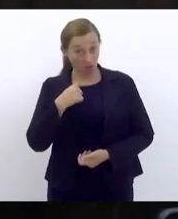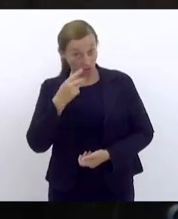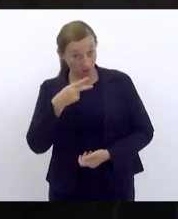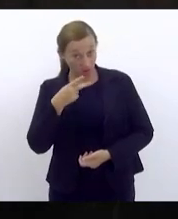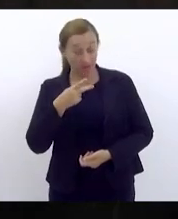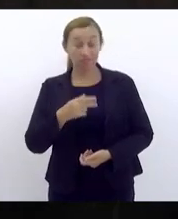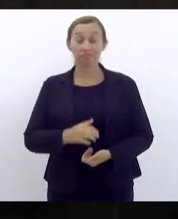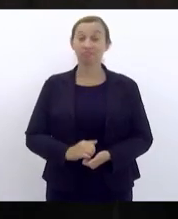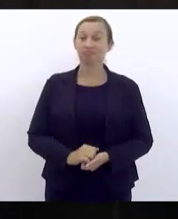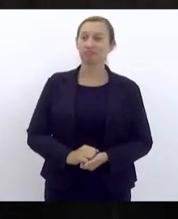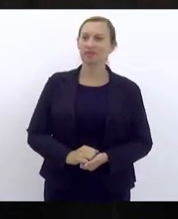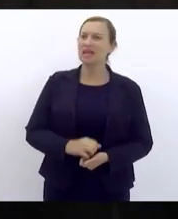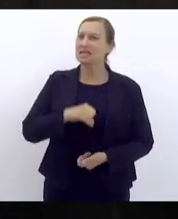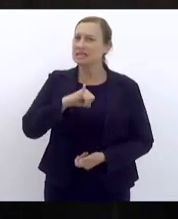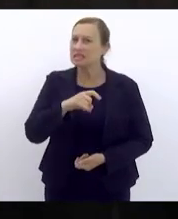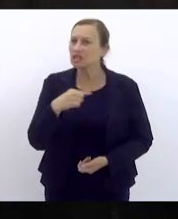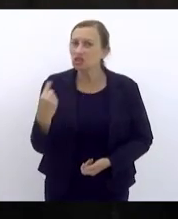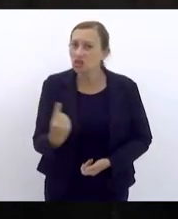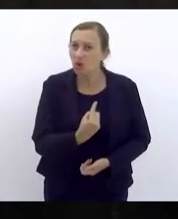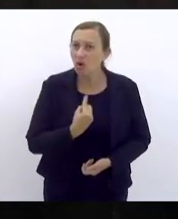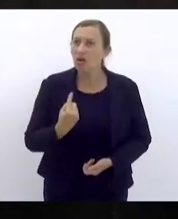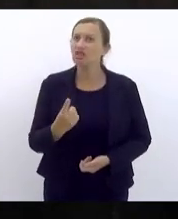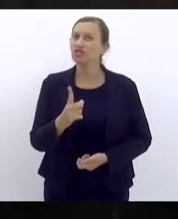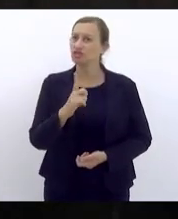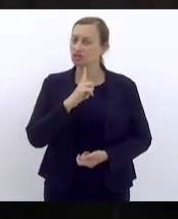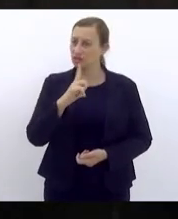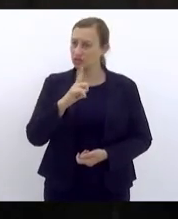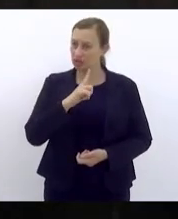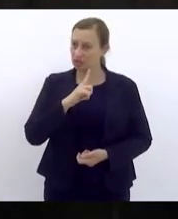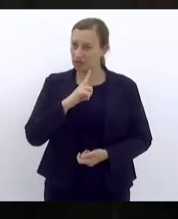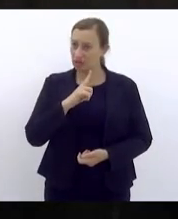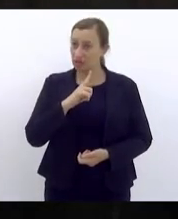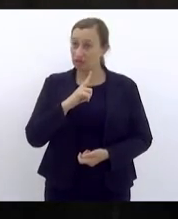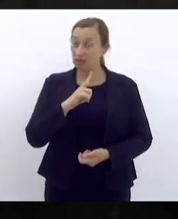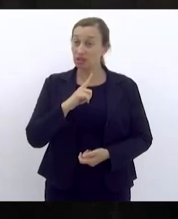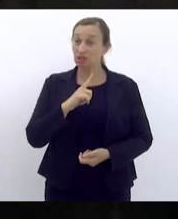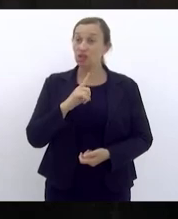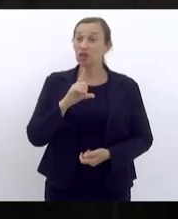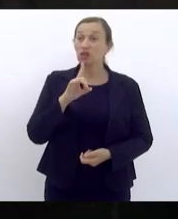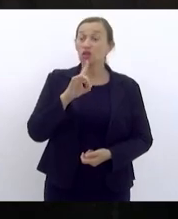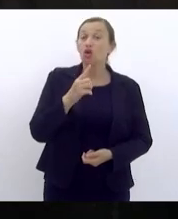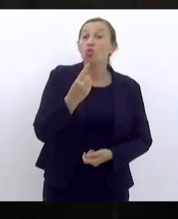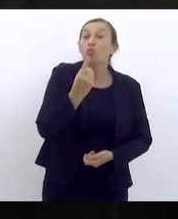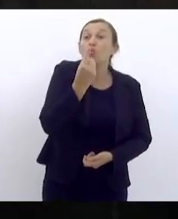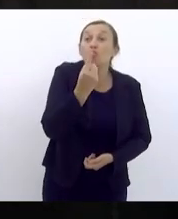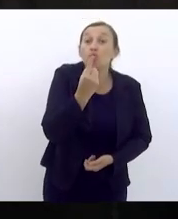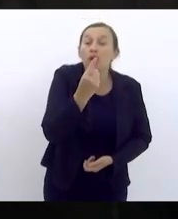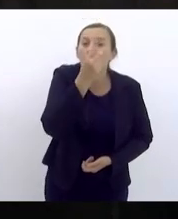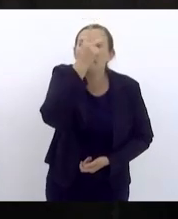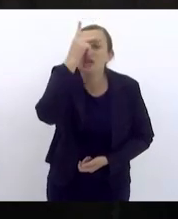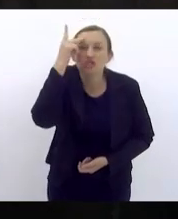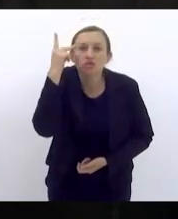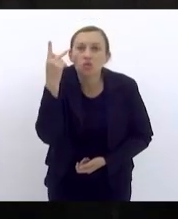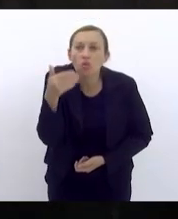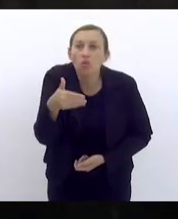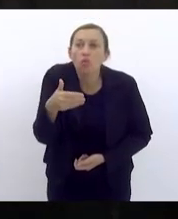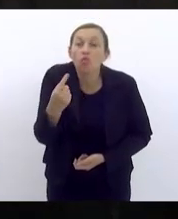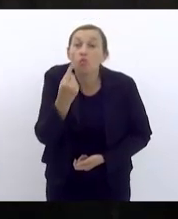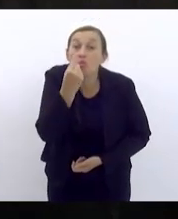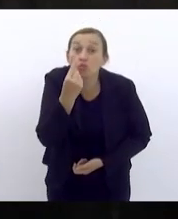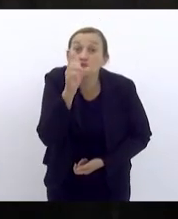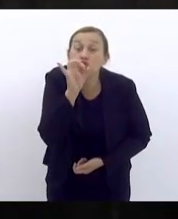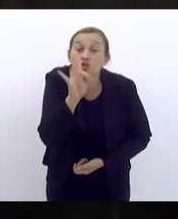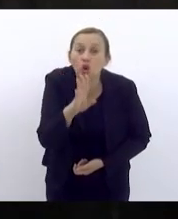que se nós tivéssemos apenas uma só pessoa um